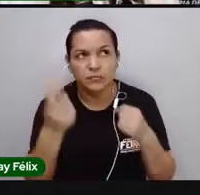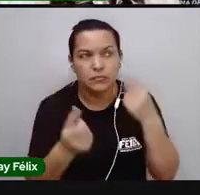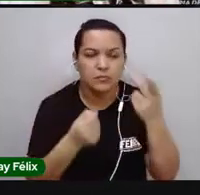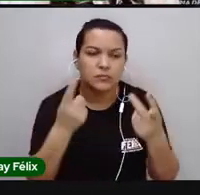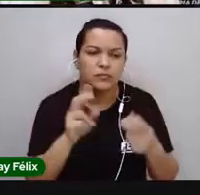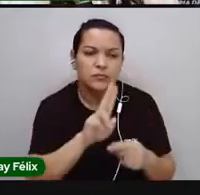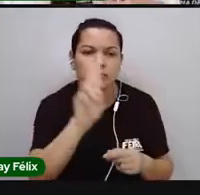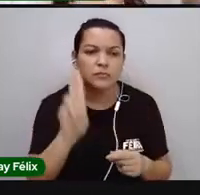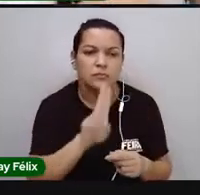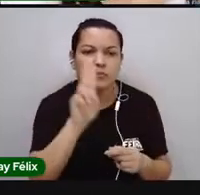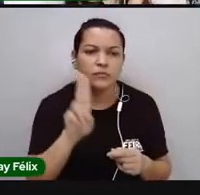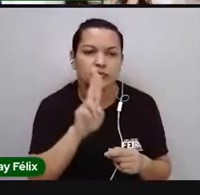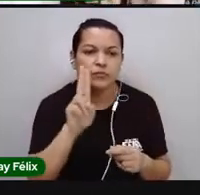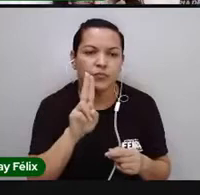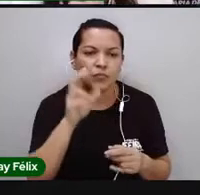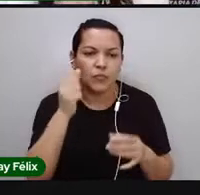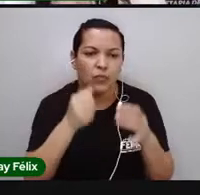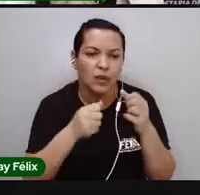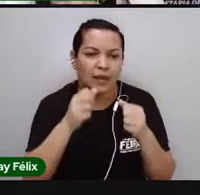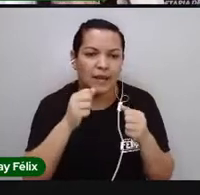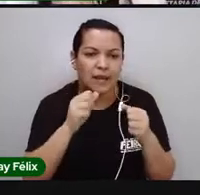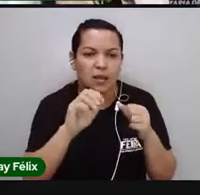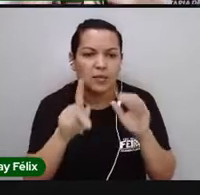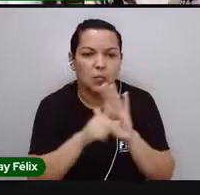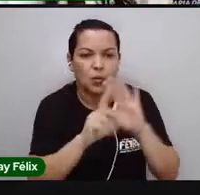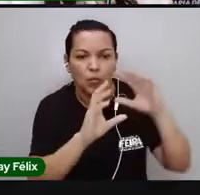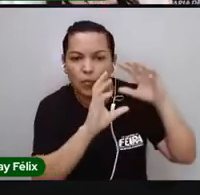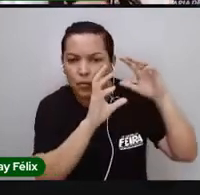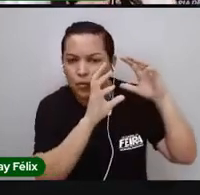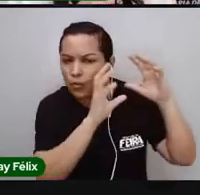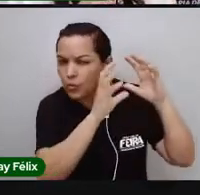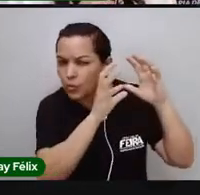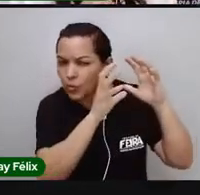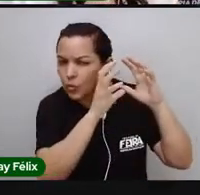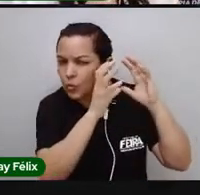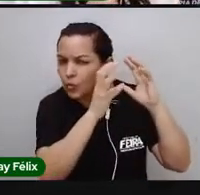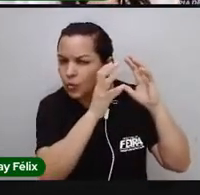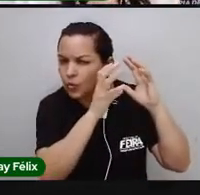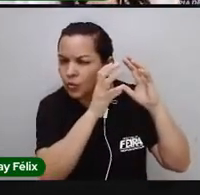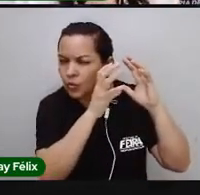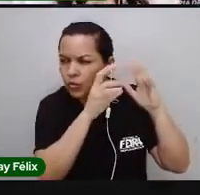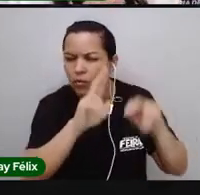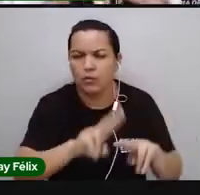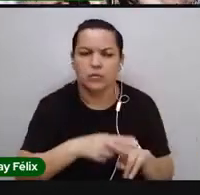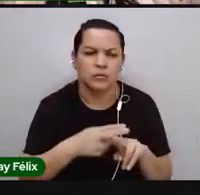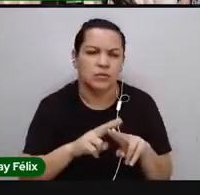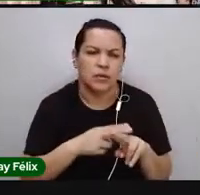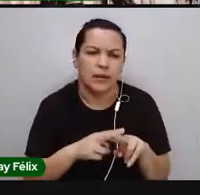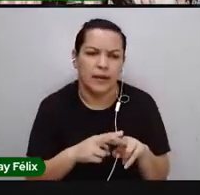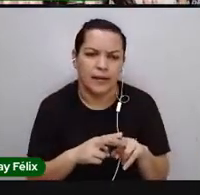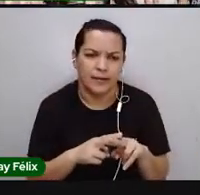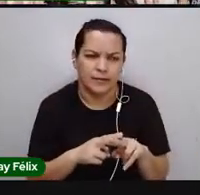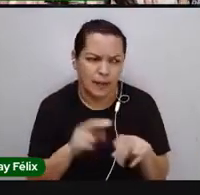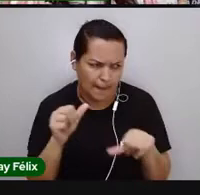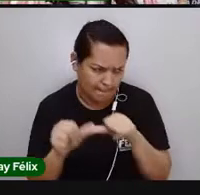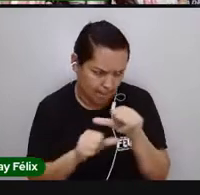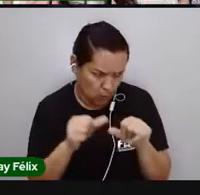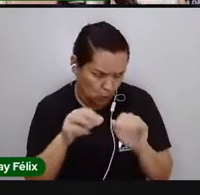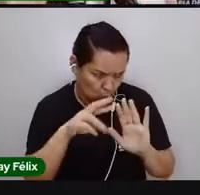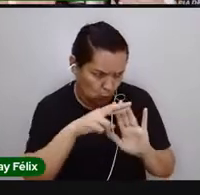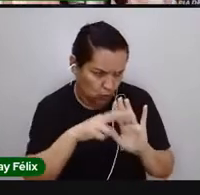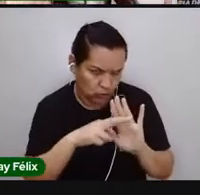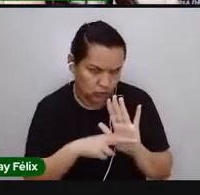leite de coco para fazer o meu chocolate, o meu bolo de chocolate. Isso muda a minha receita?